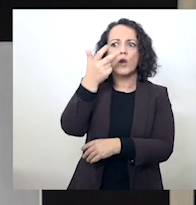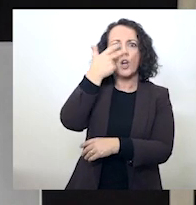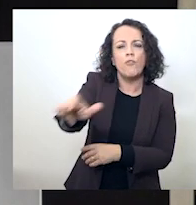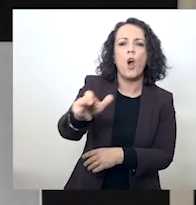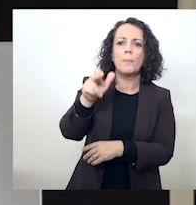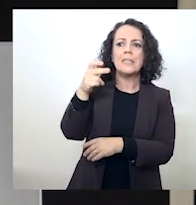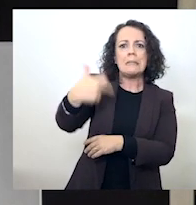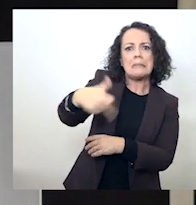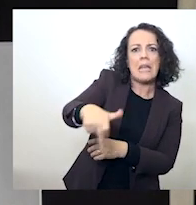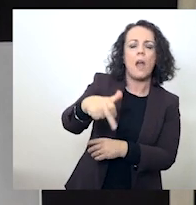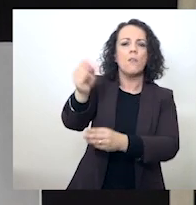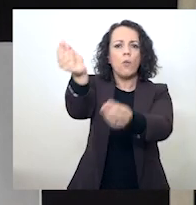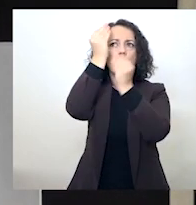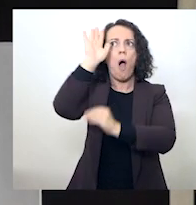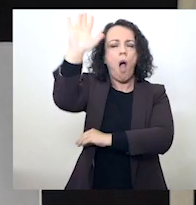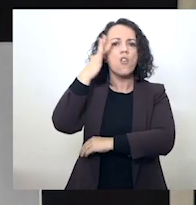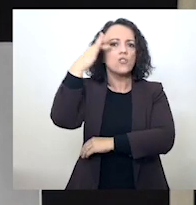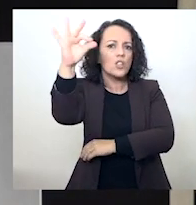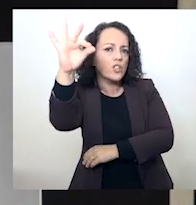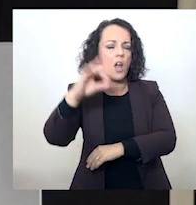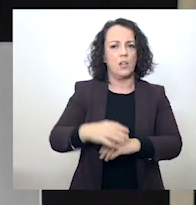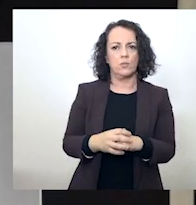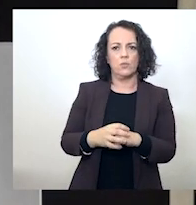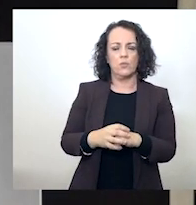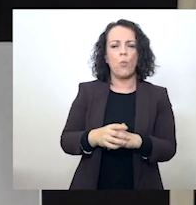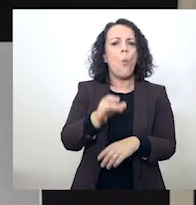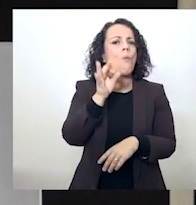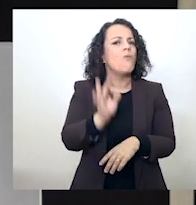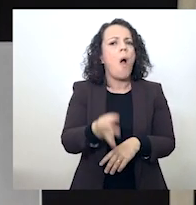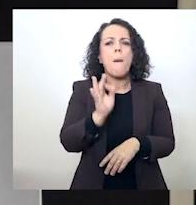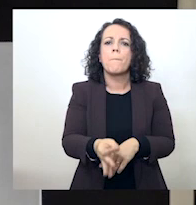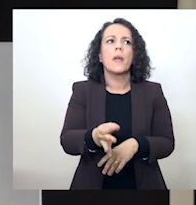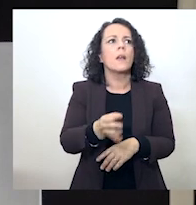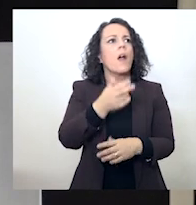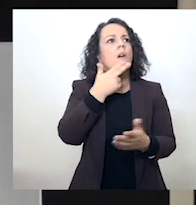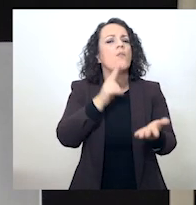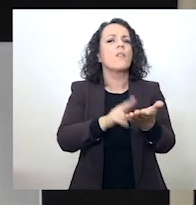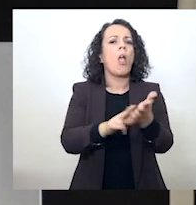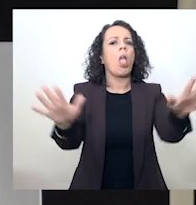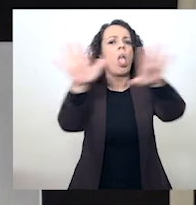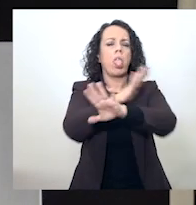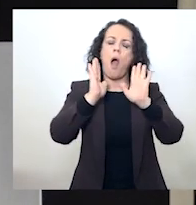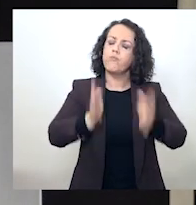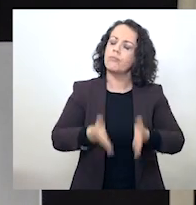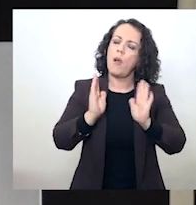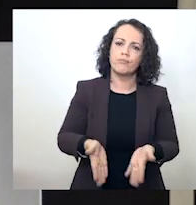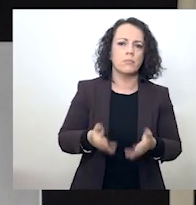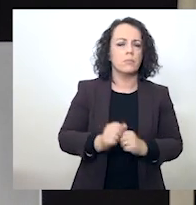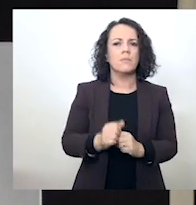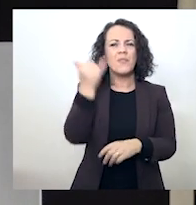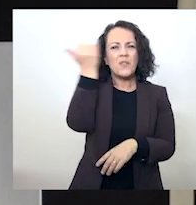formados no estrangeiro. Não vale a pena esconder a realidade. Fazer de conta,